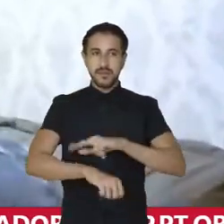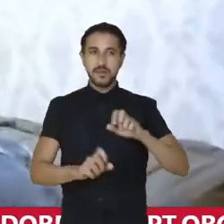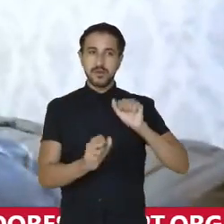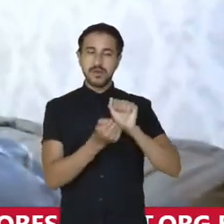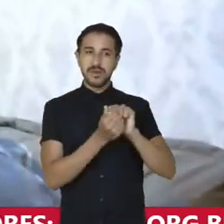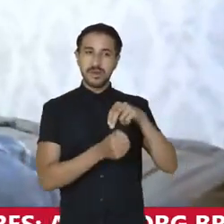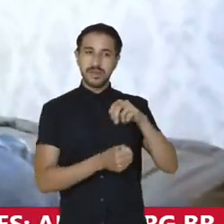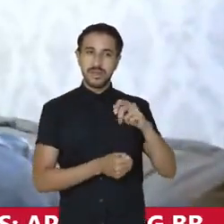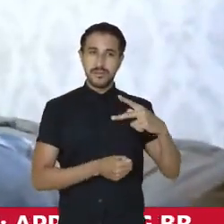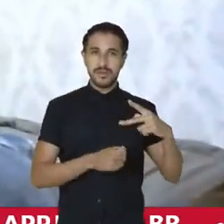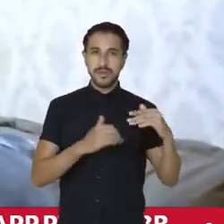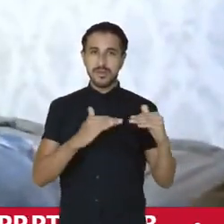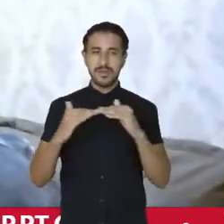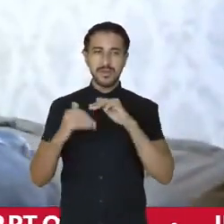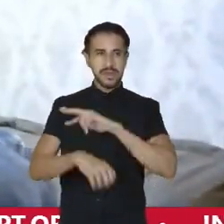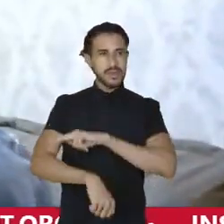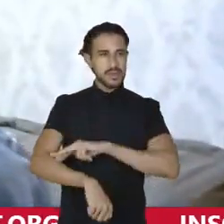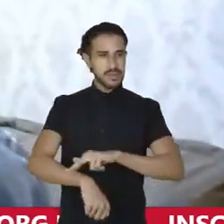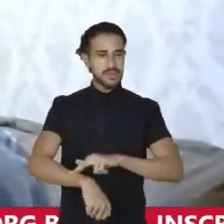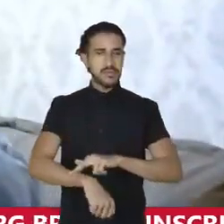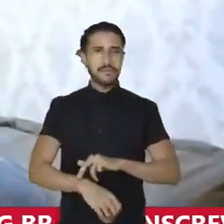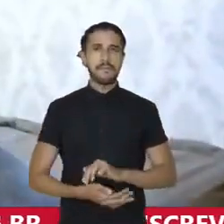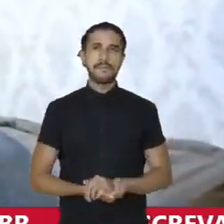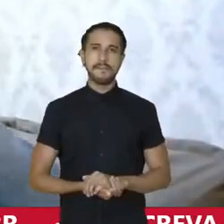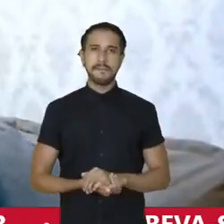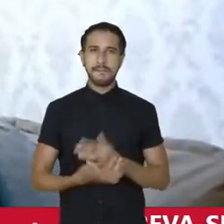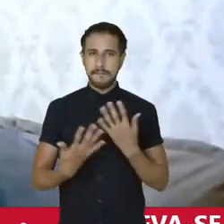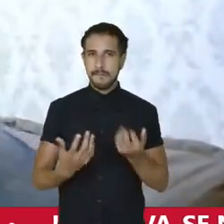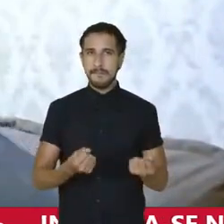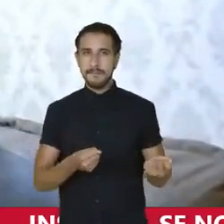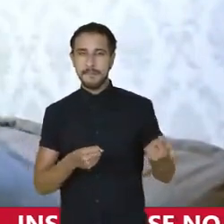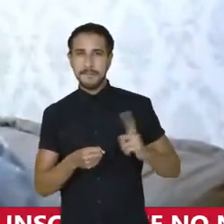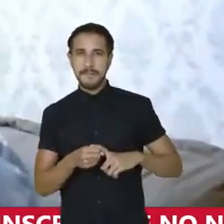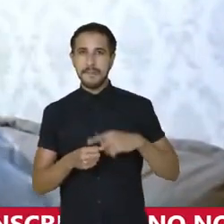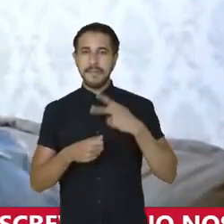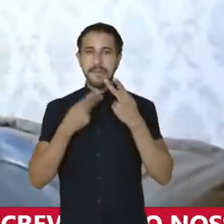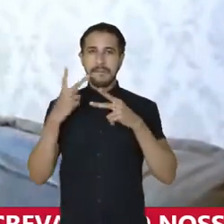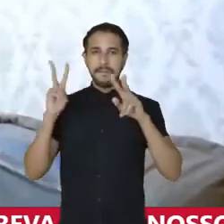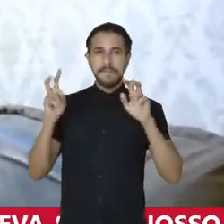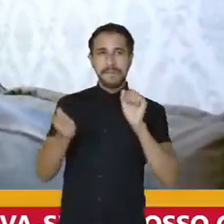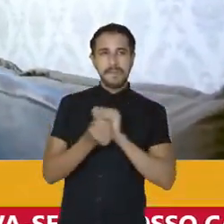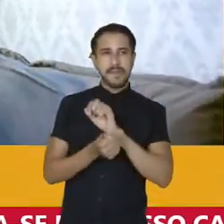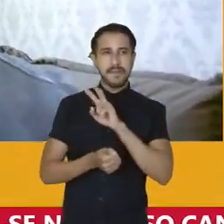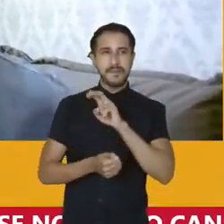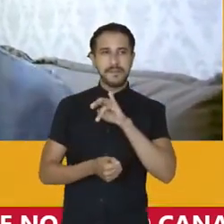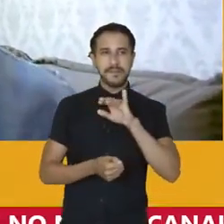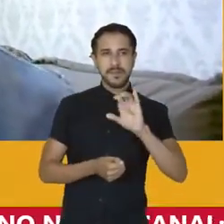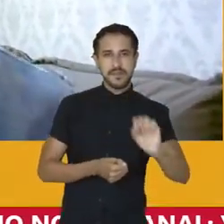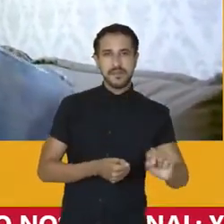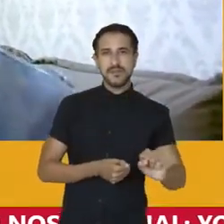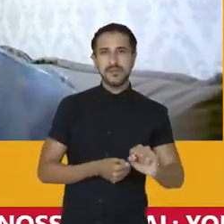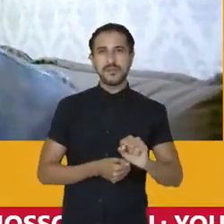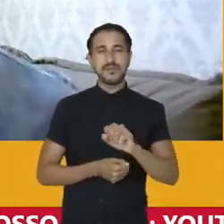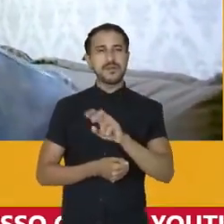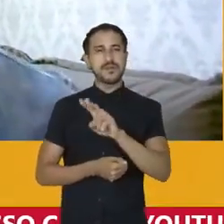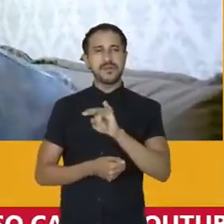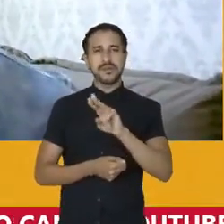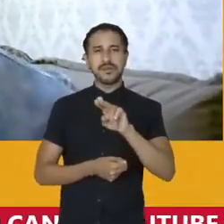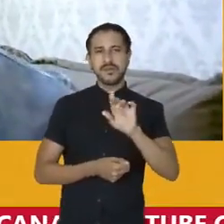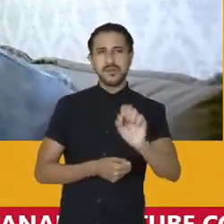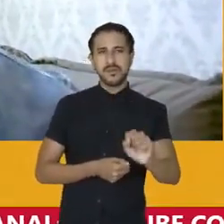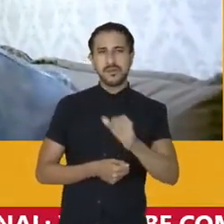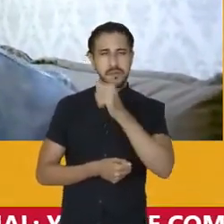NAP, da Igualdade Racial. E aí, podemos voltar a falar com o Vinícius. Vinícius,